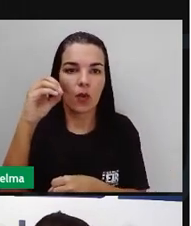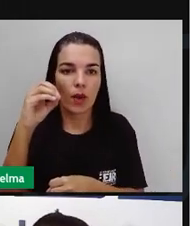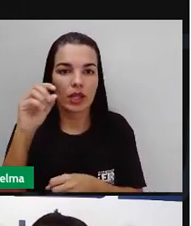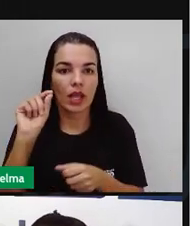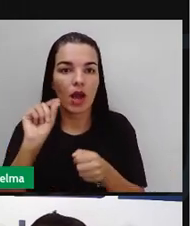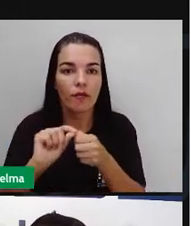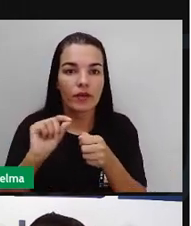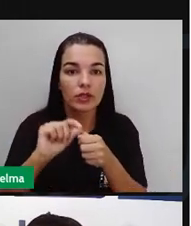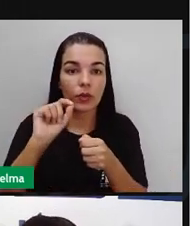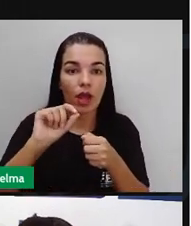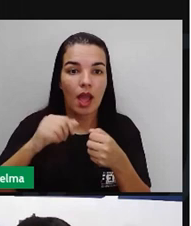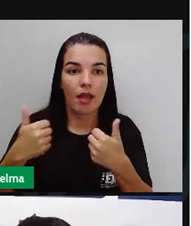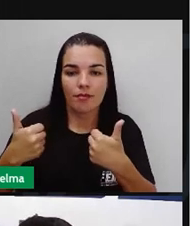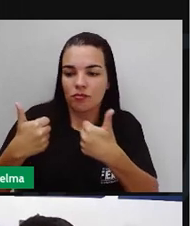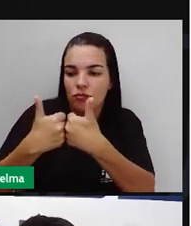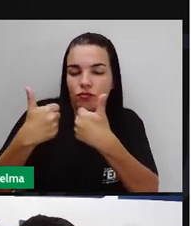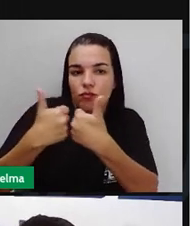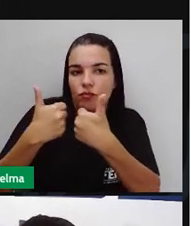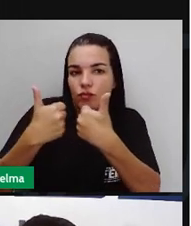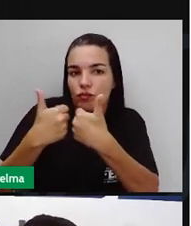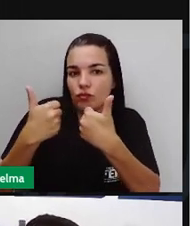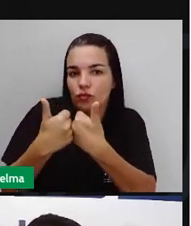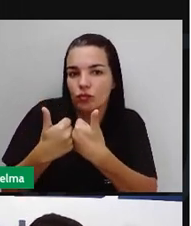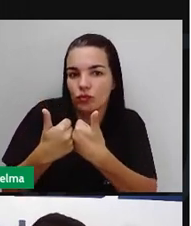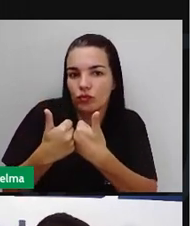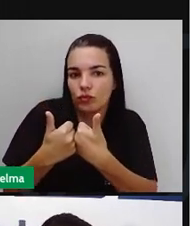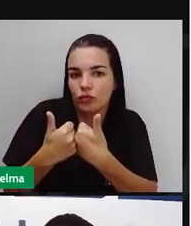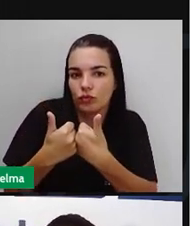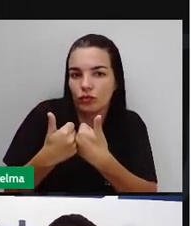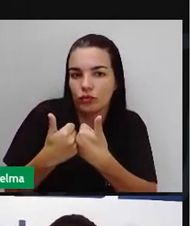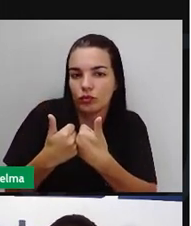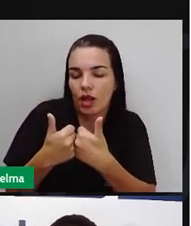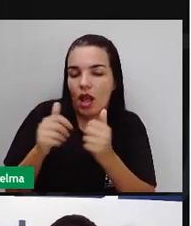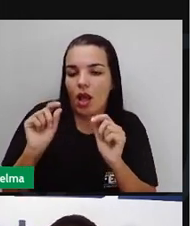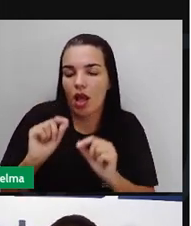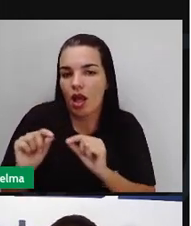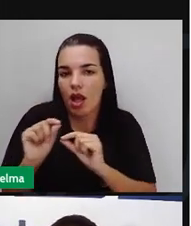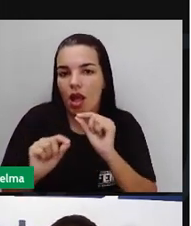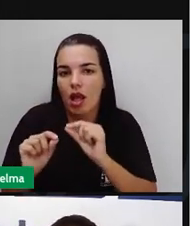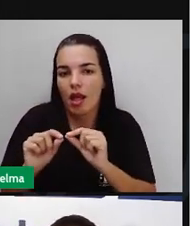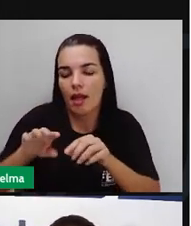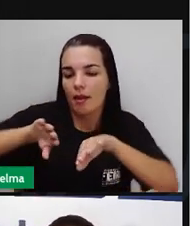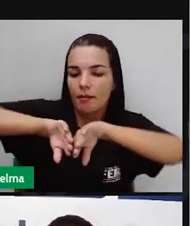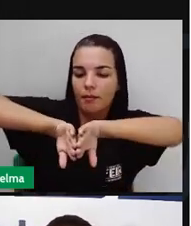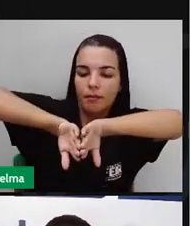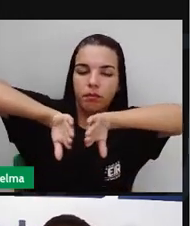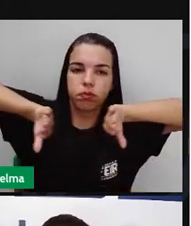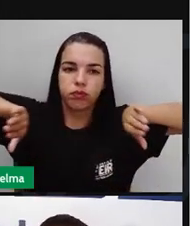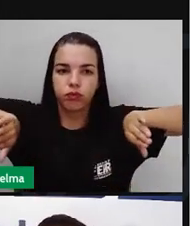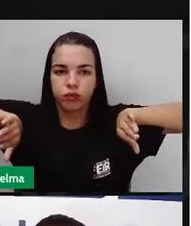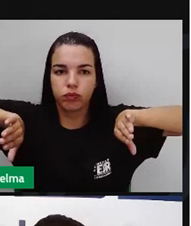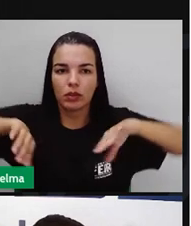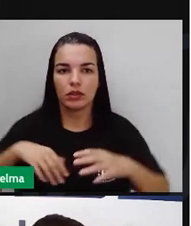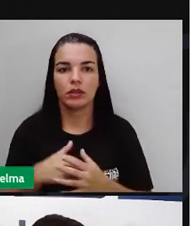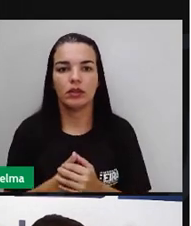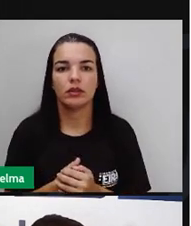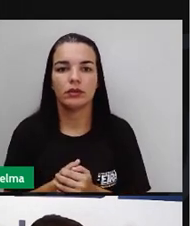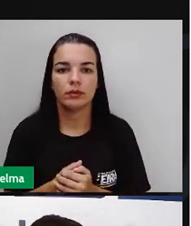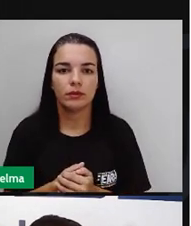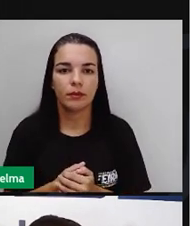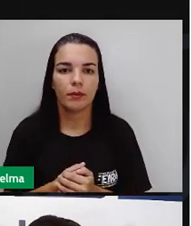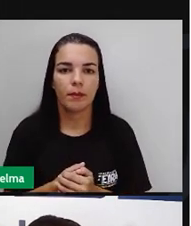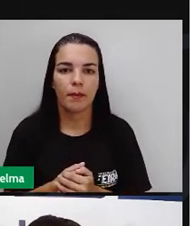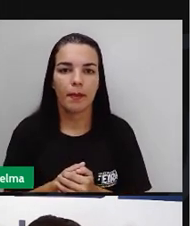anexação do estado do Aque que ia fazer parte dessa Amazônia